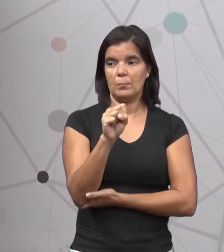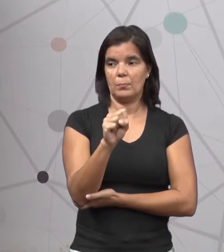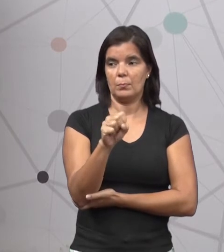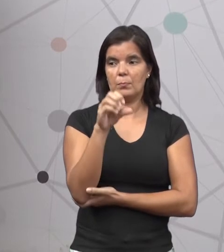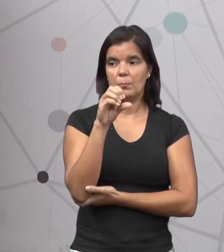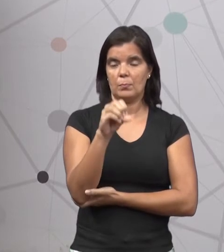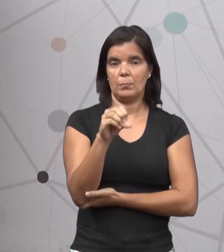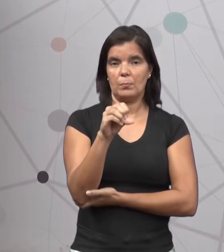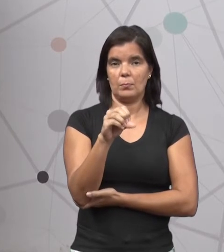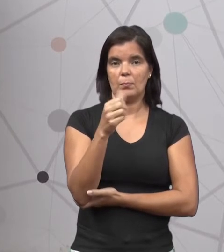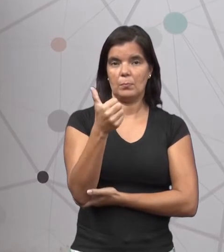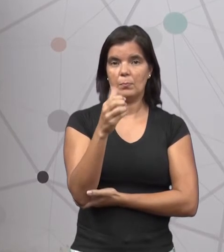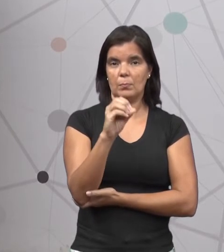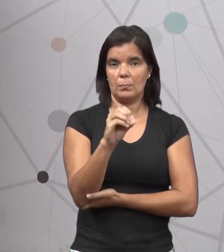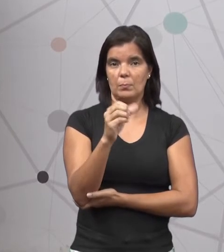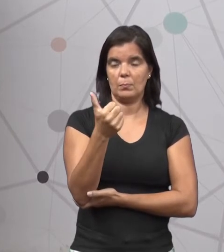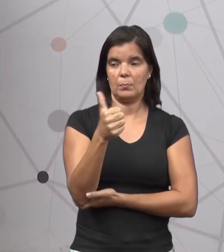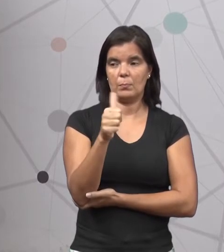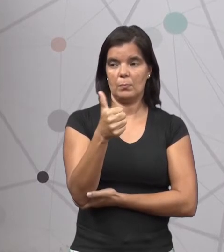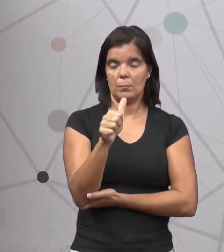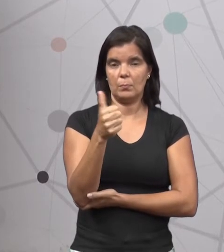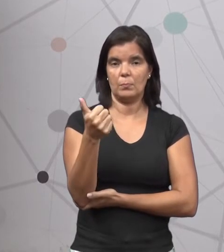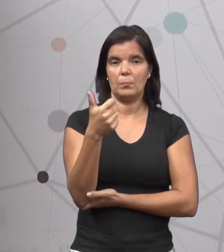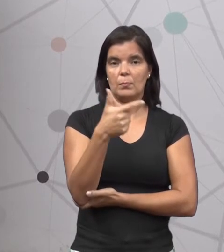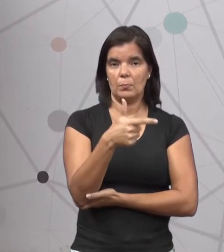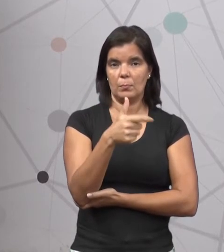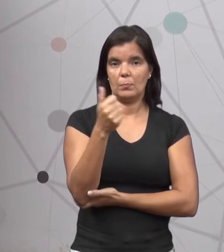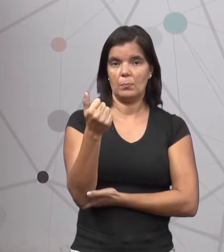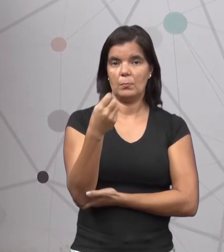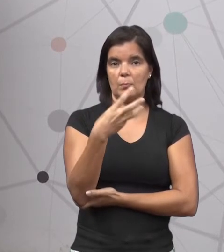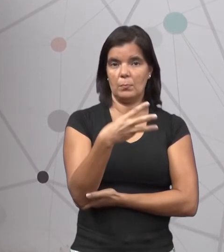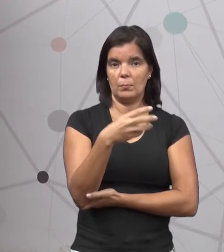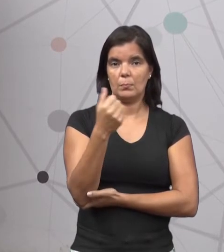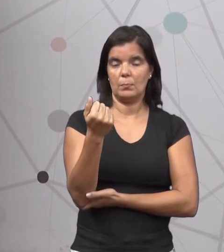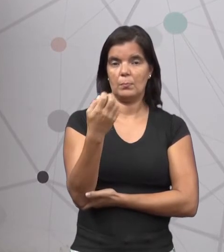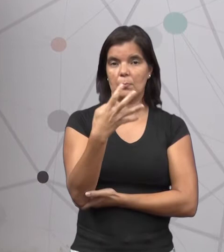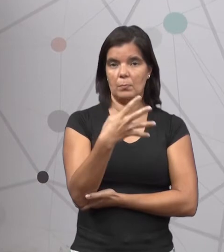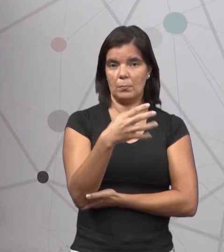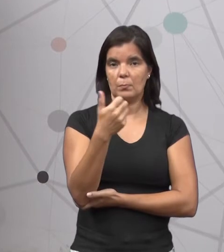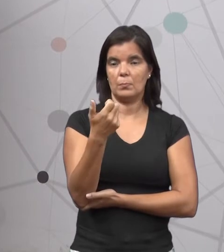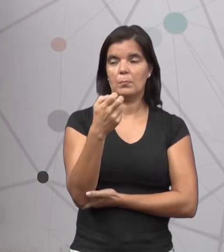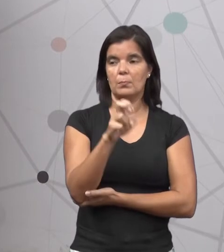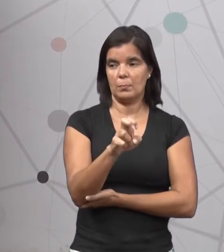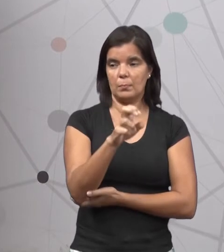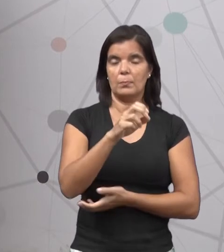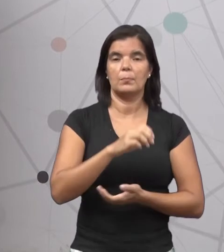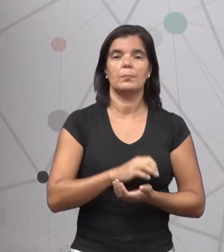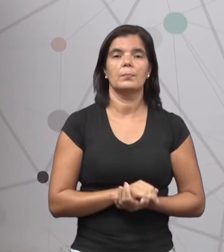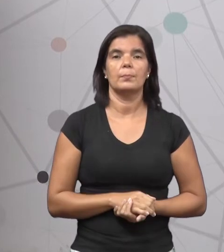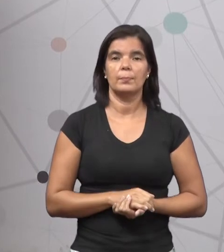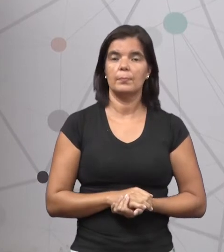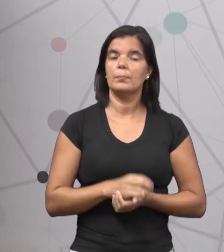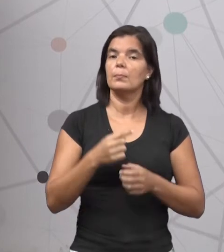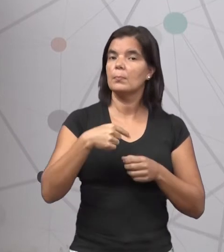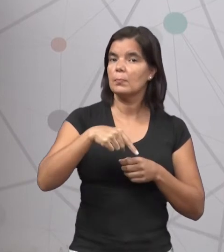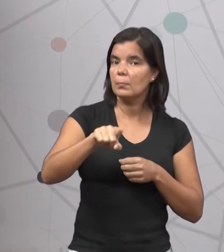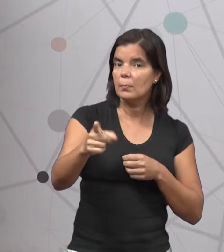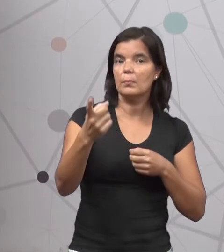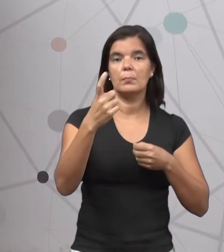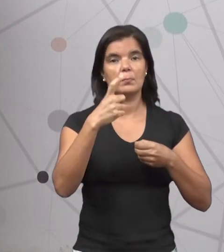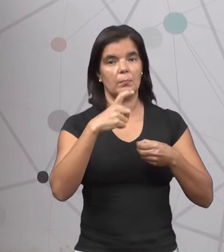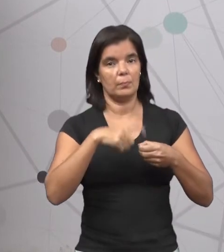Nove Dez Onze Doze Treze Quatorze Quinze Indo e